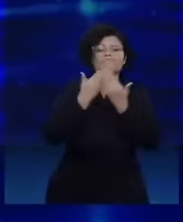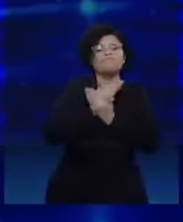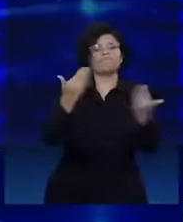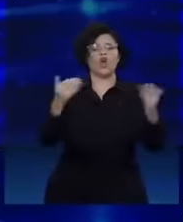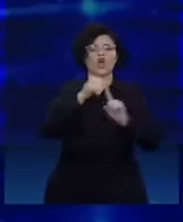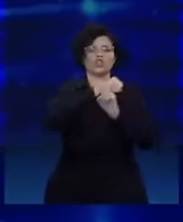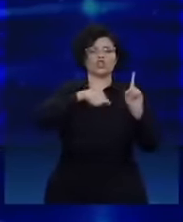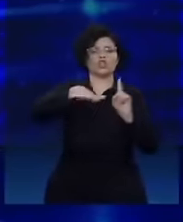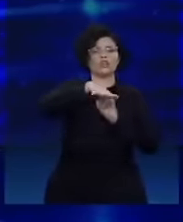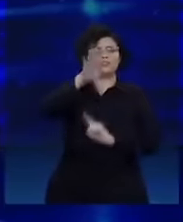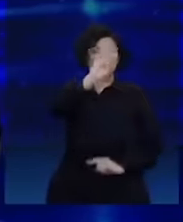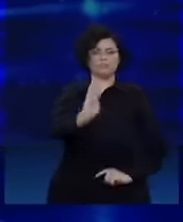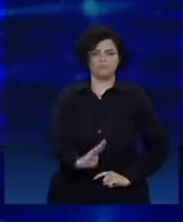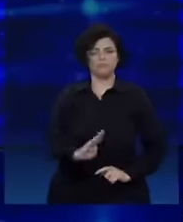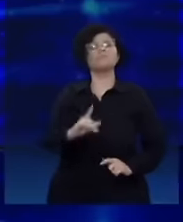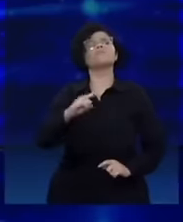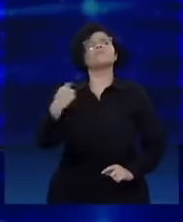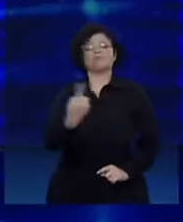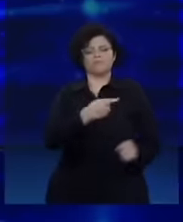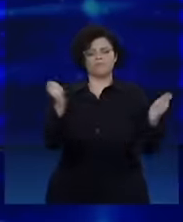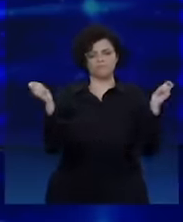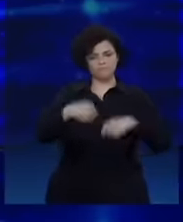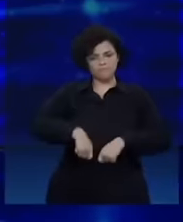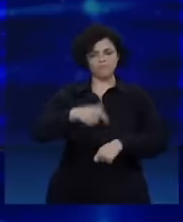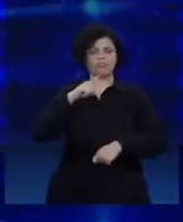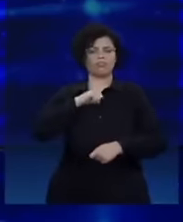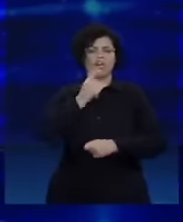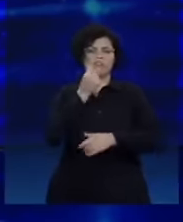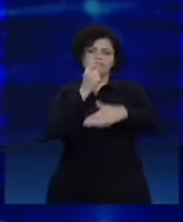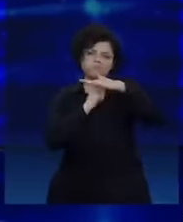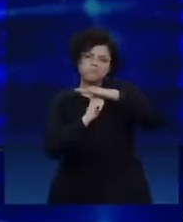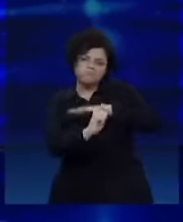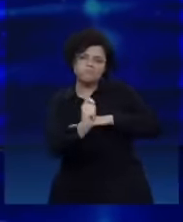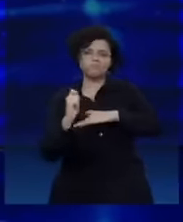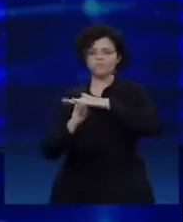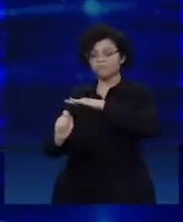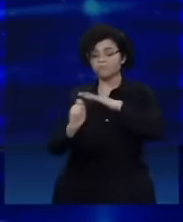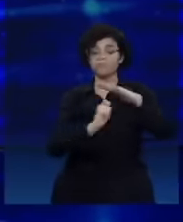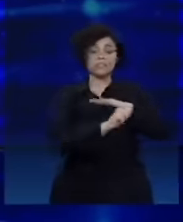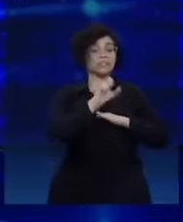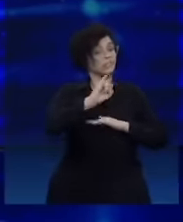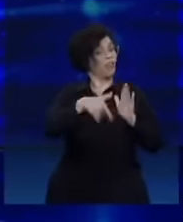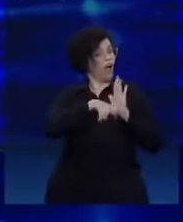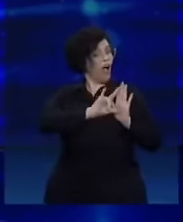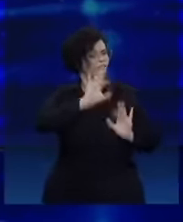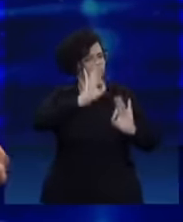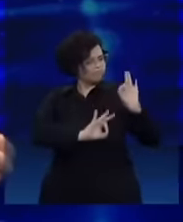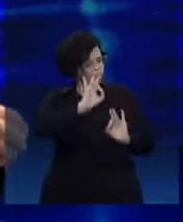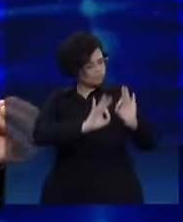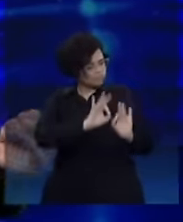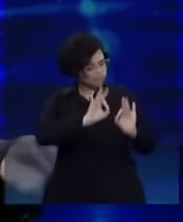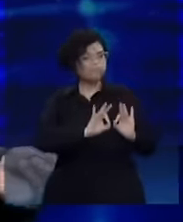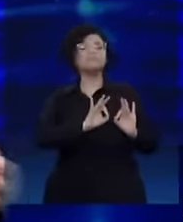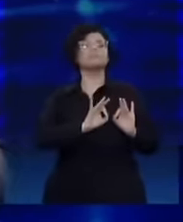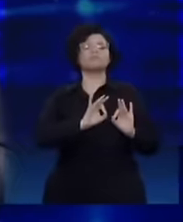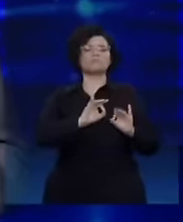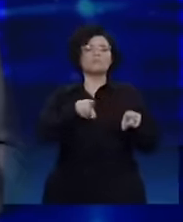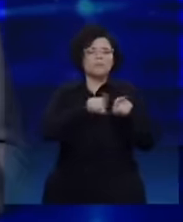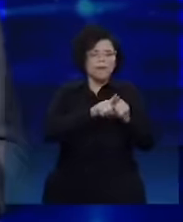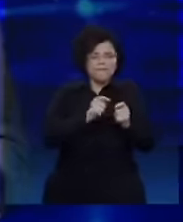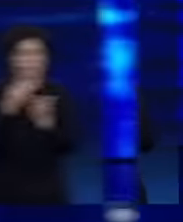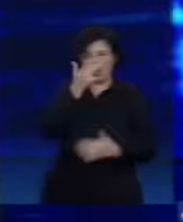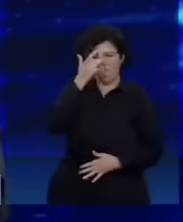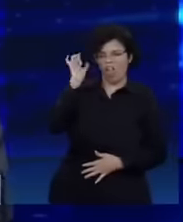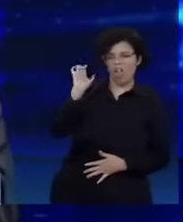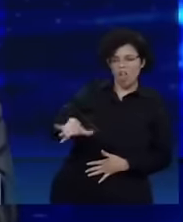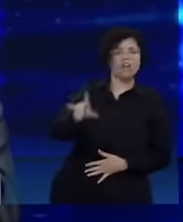de que é possível a gente ter capacidade de investimento quando a gente planeja e quando a gente, sabe, coloca o dinheiro no lugar certo.